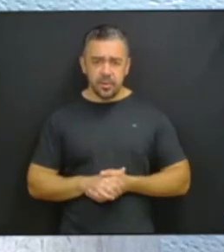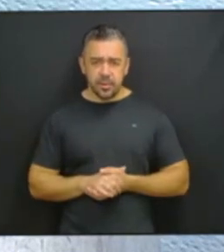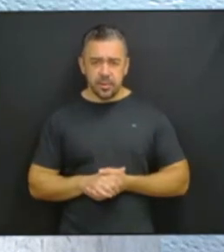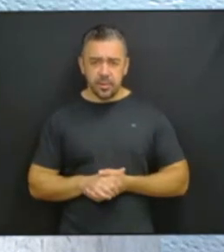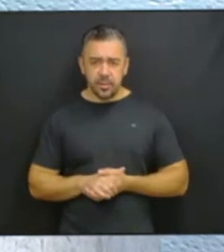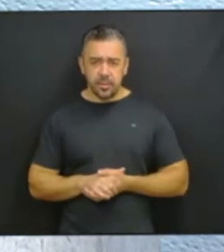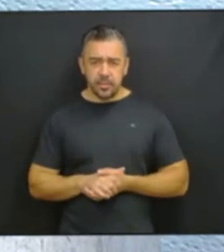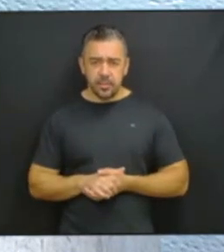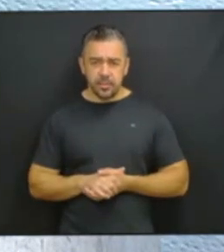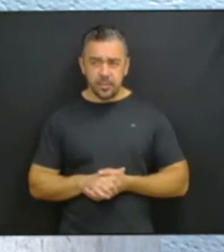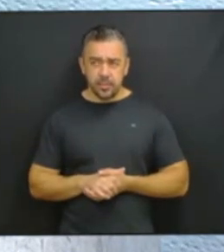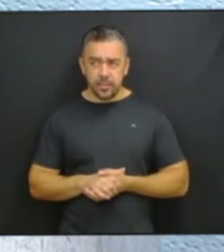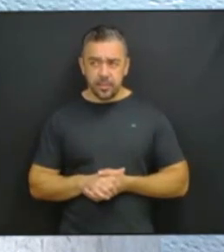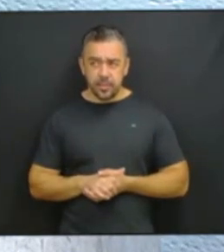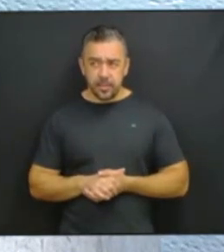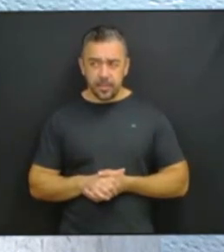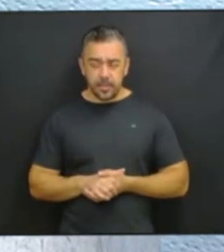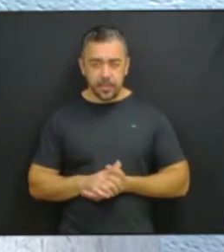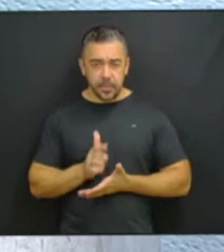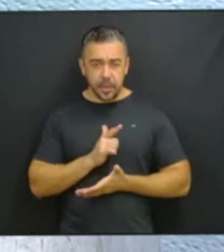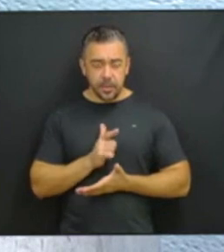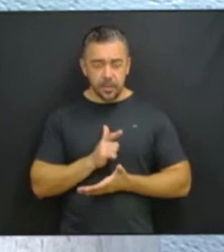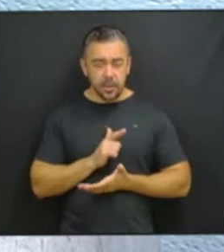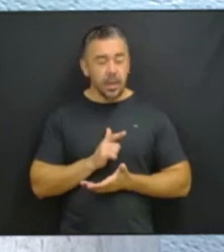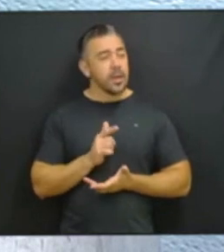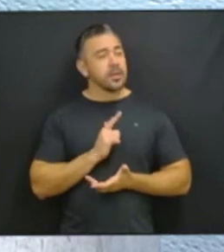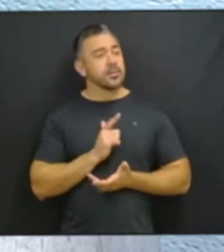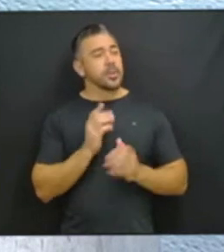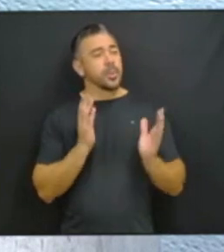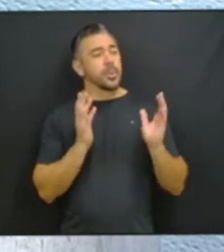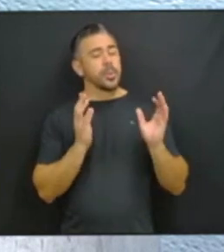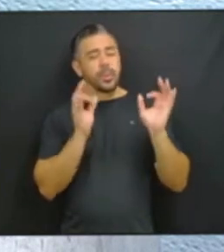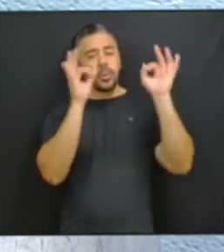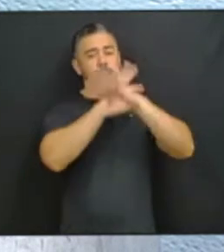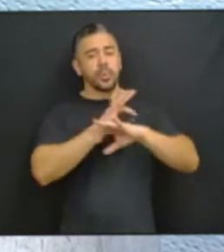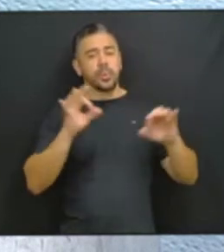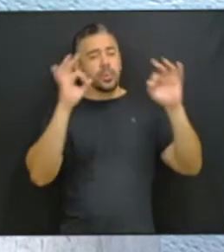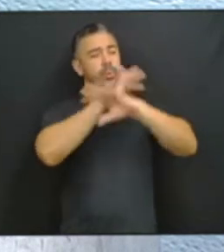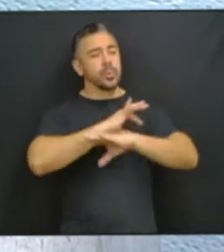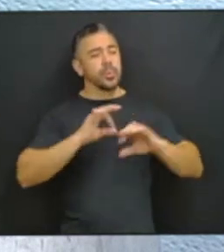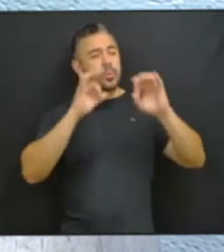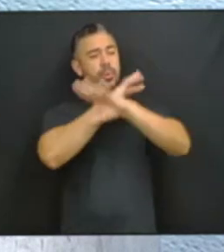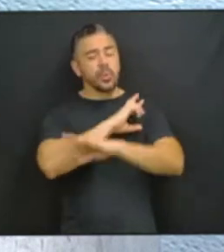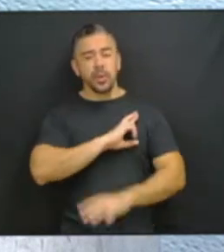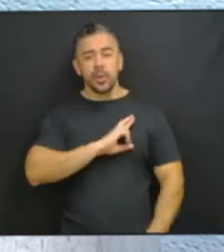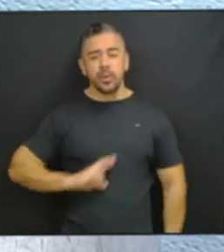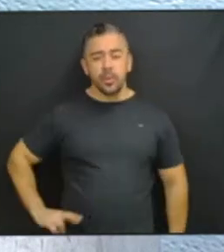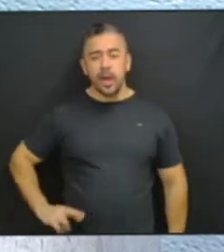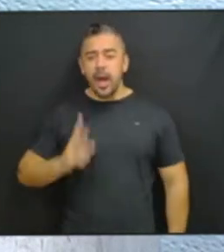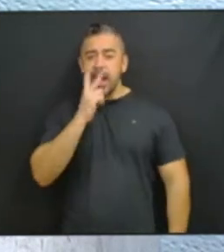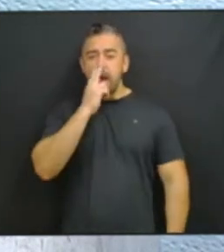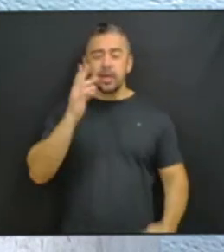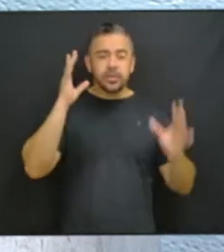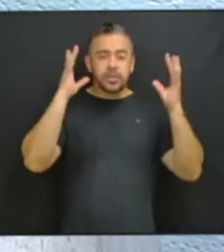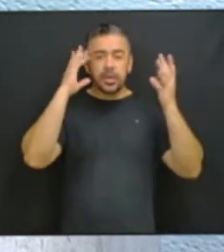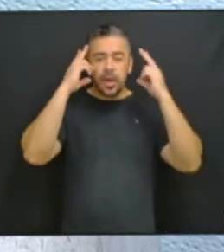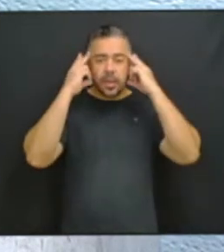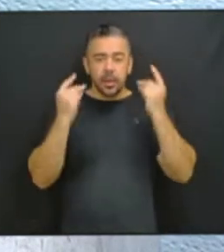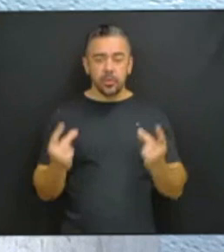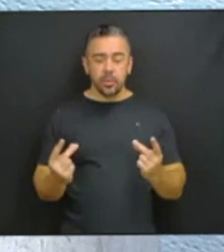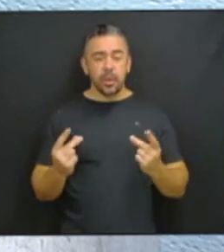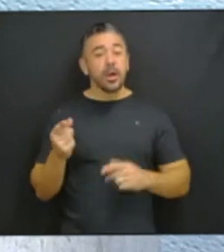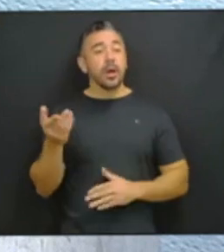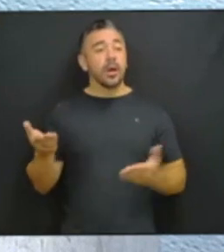Os passadores de pano da República agora acham absolutamente natural que o atual